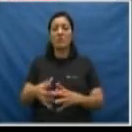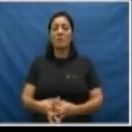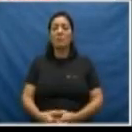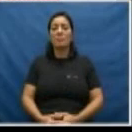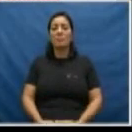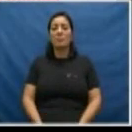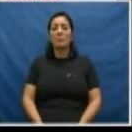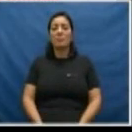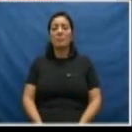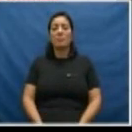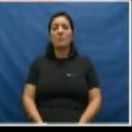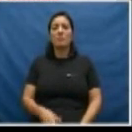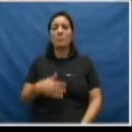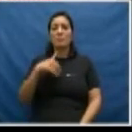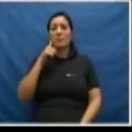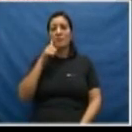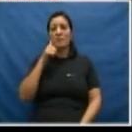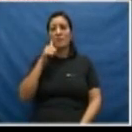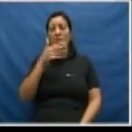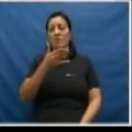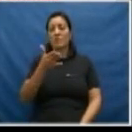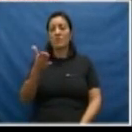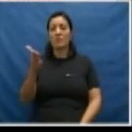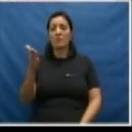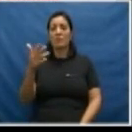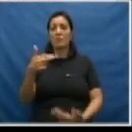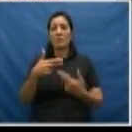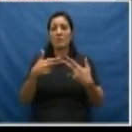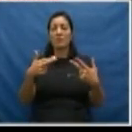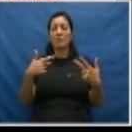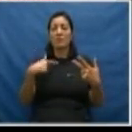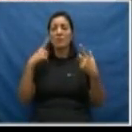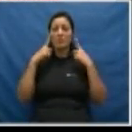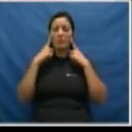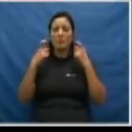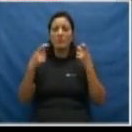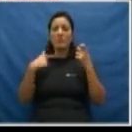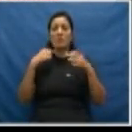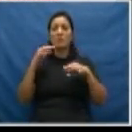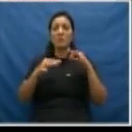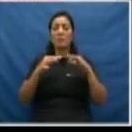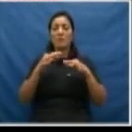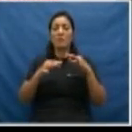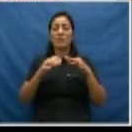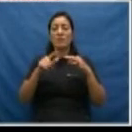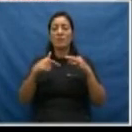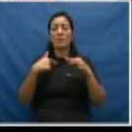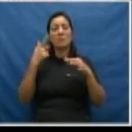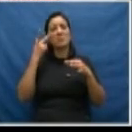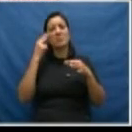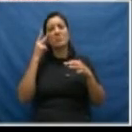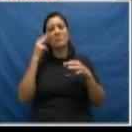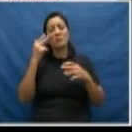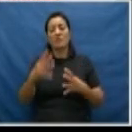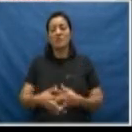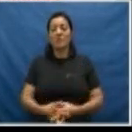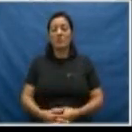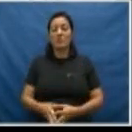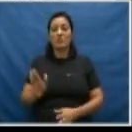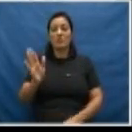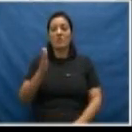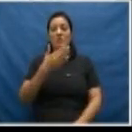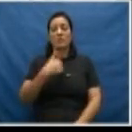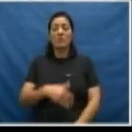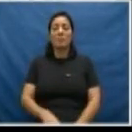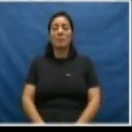A mulher, os casos de violência doméstica eram julgados como crimes comuns. Pode passar.